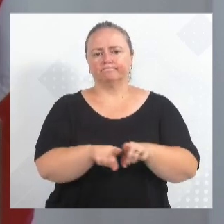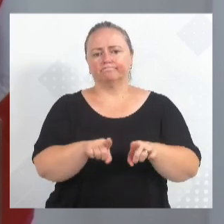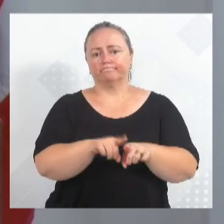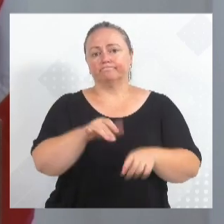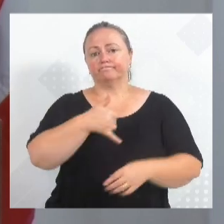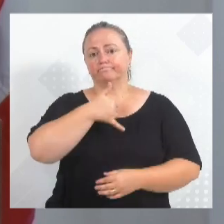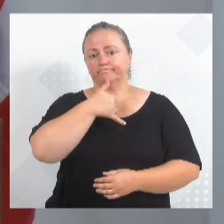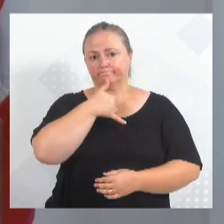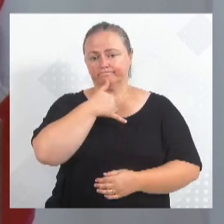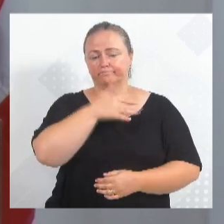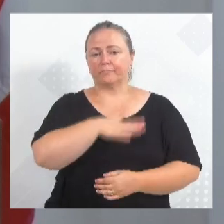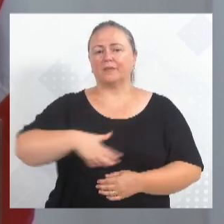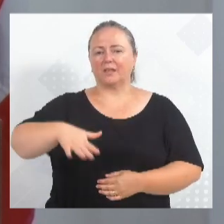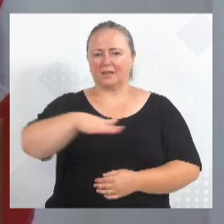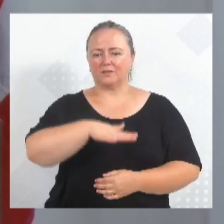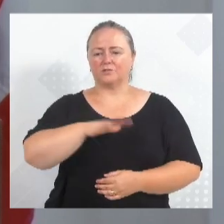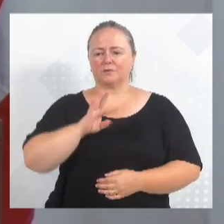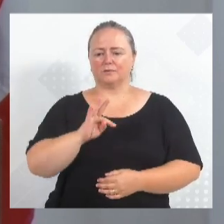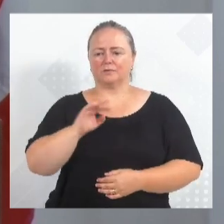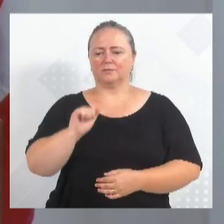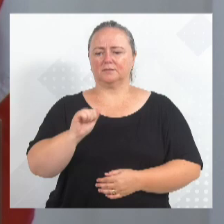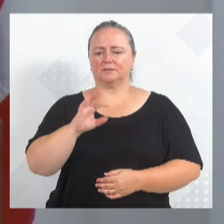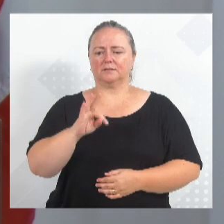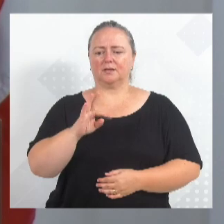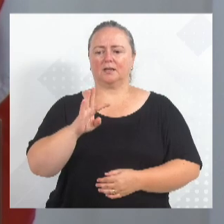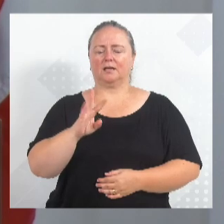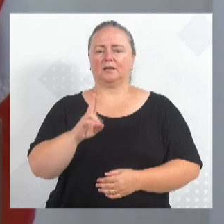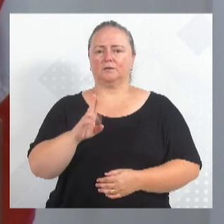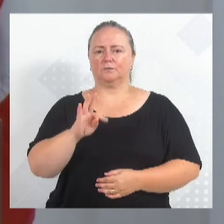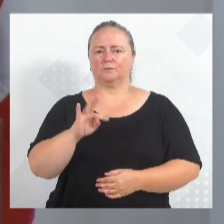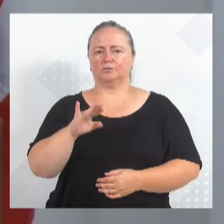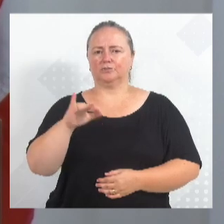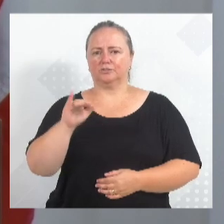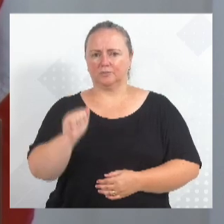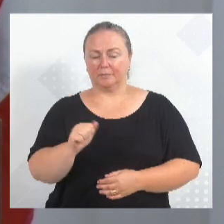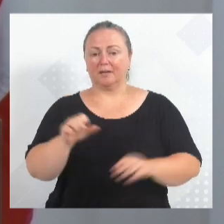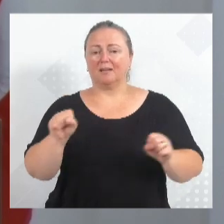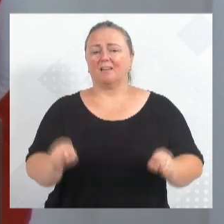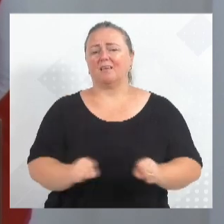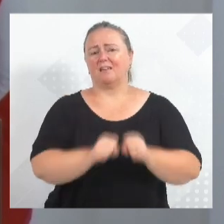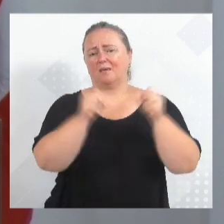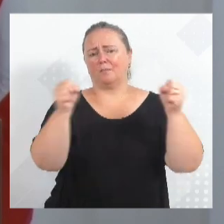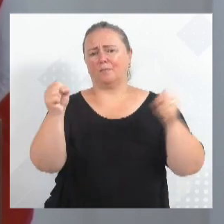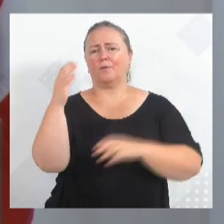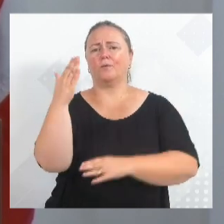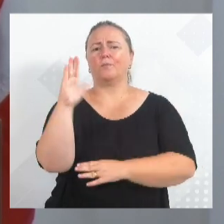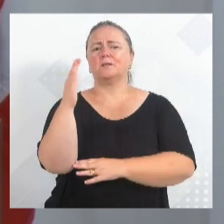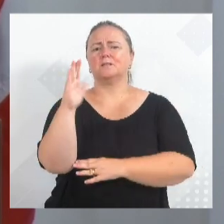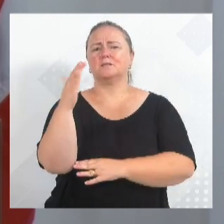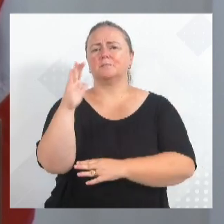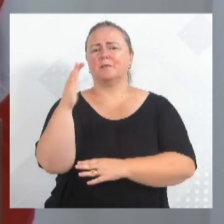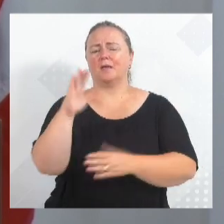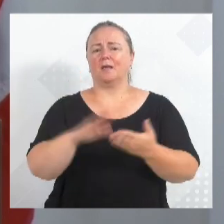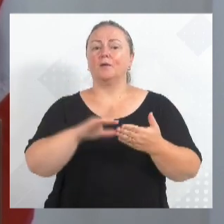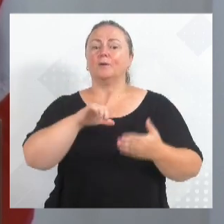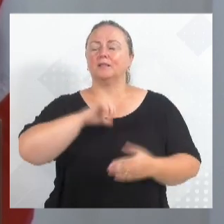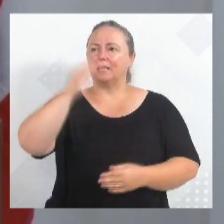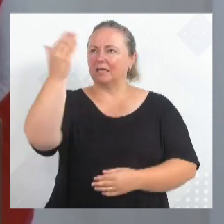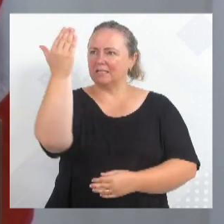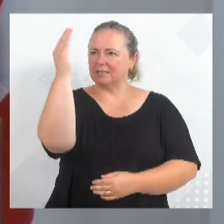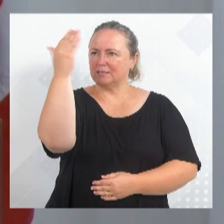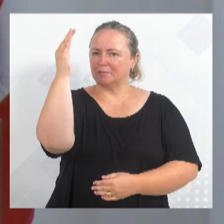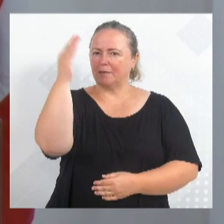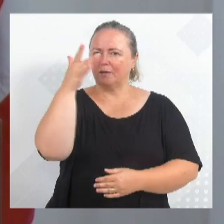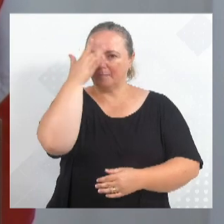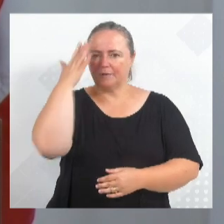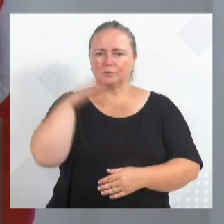região das Tatutivas, vândalos que quebraram o espelho da saída da rua Eichbel, gente. Olha aquele espelho ali que dá uma segurança para